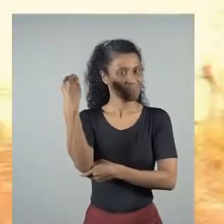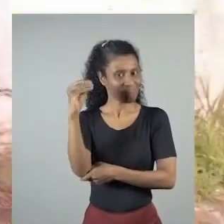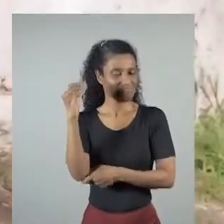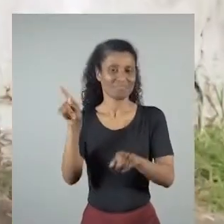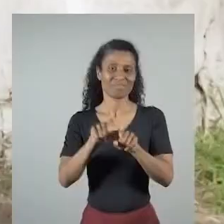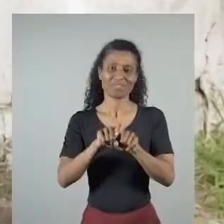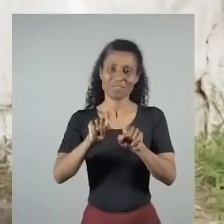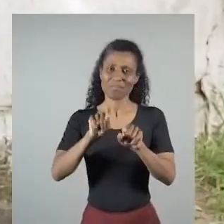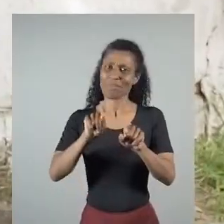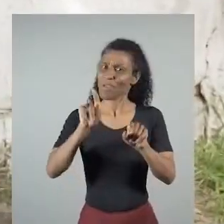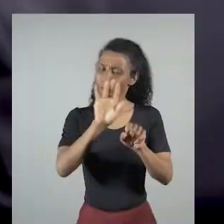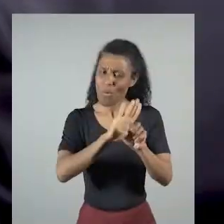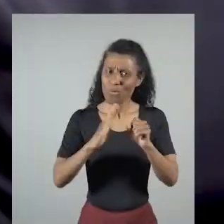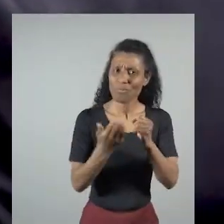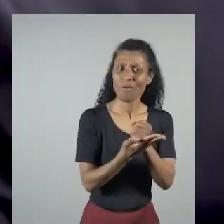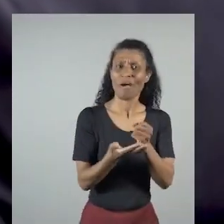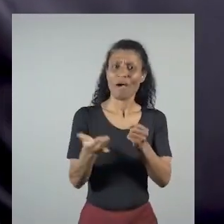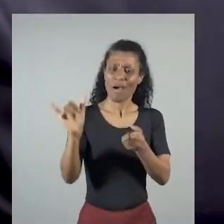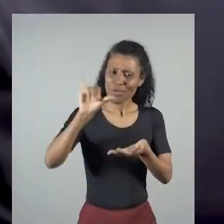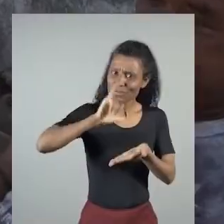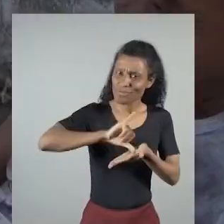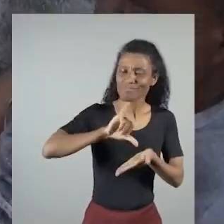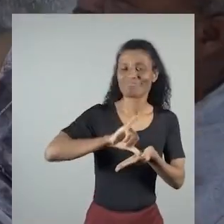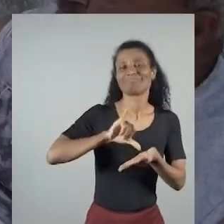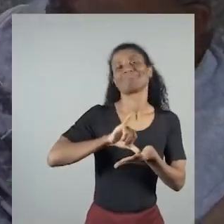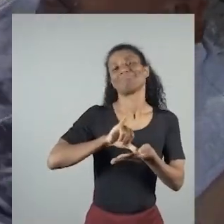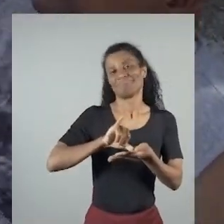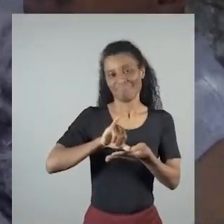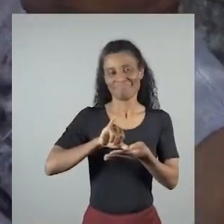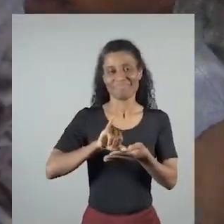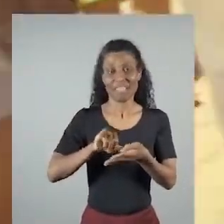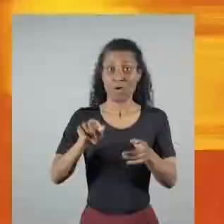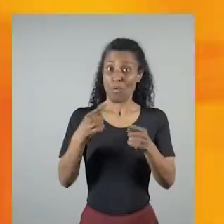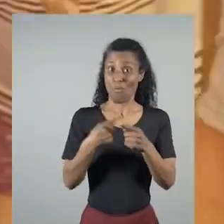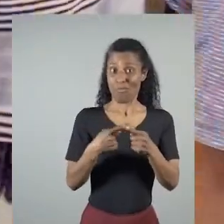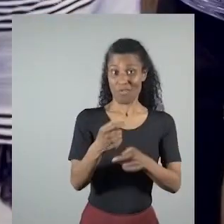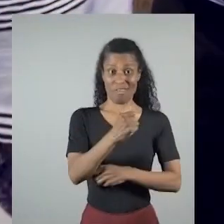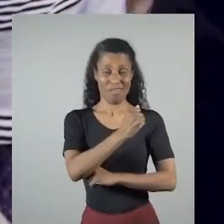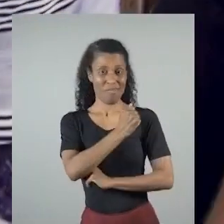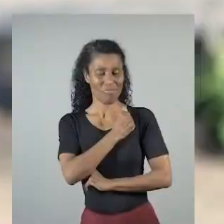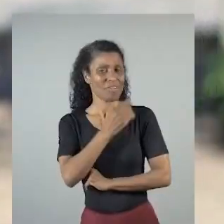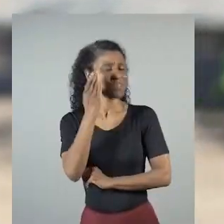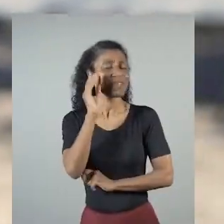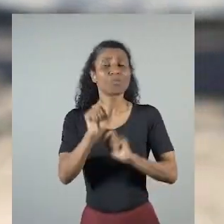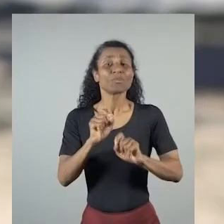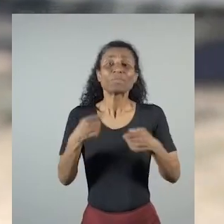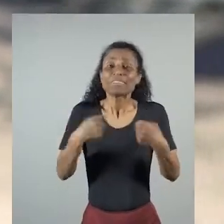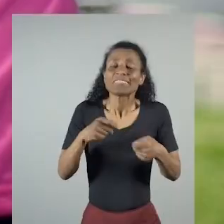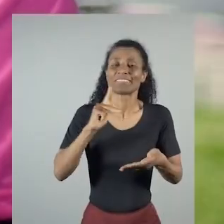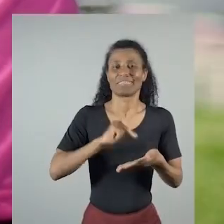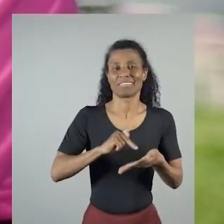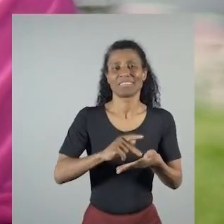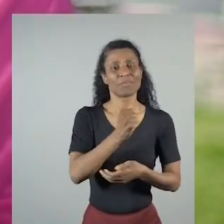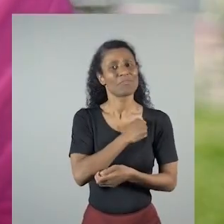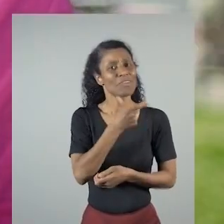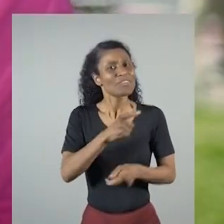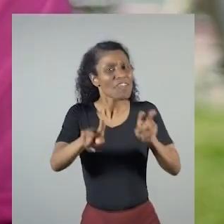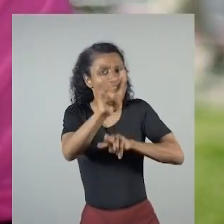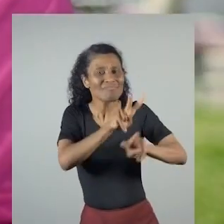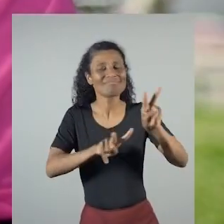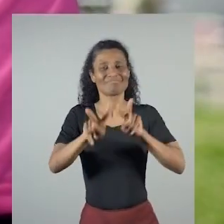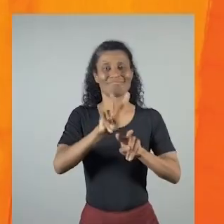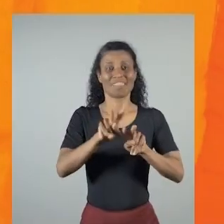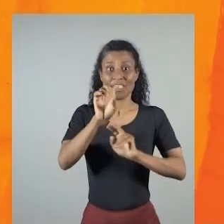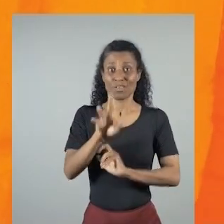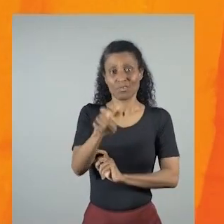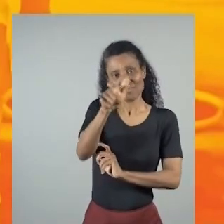Porto Alegre, ele conhece as vilas, ele conhece o centro, ele conhece o bairro, ele sabe da necessidade e o Melo tem um